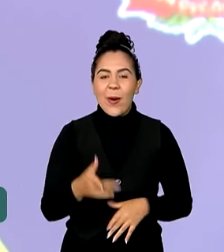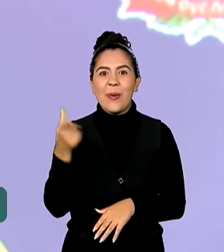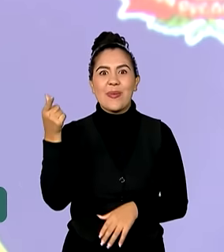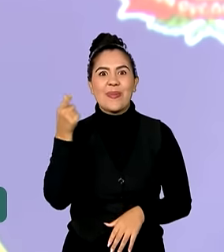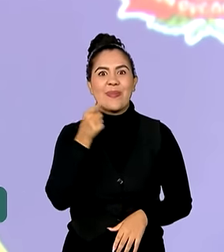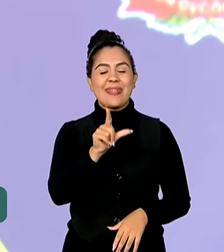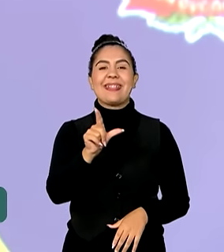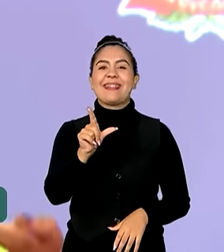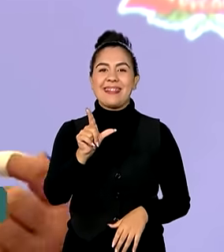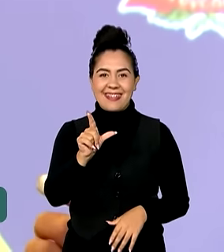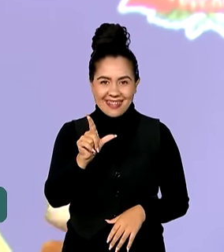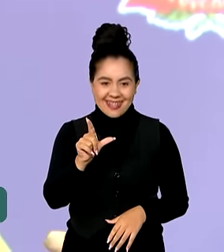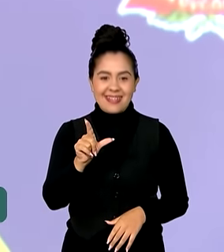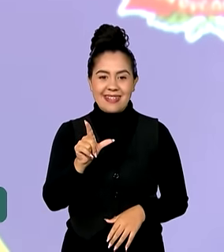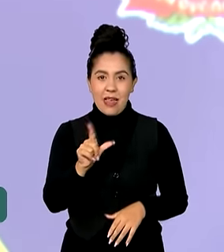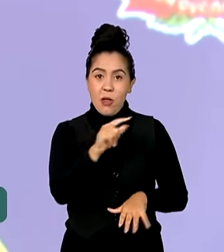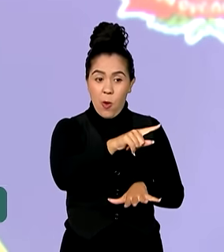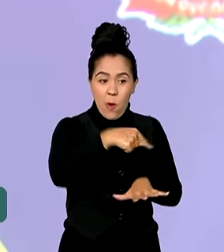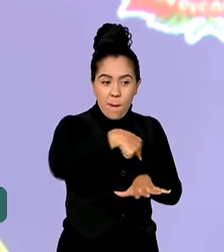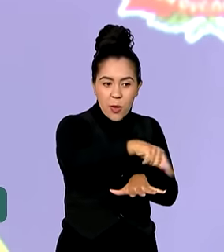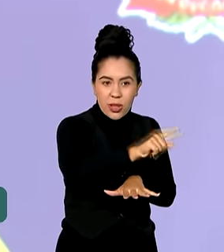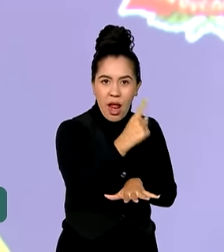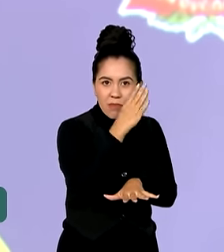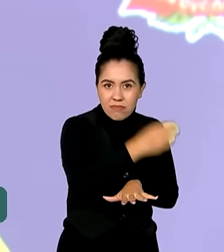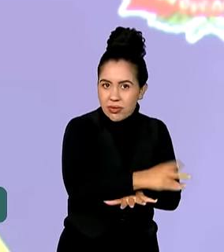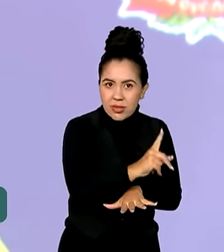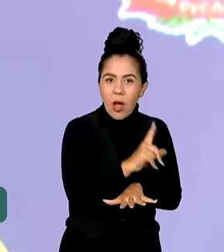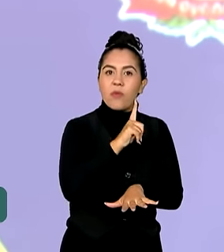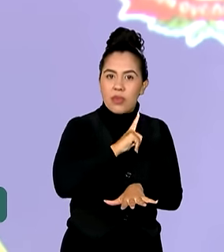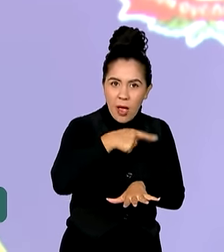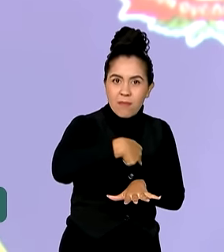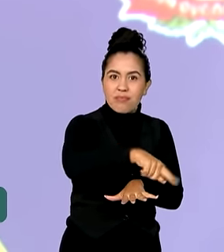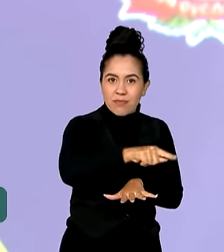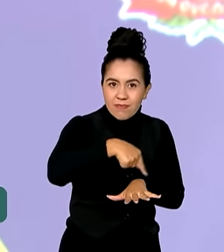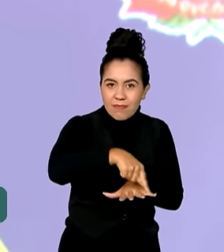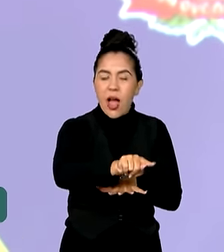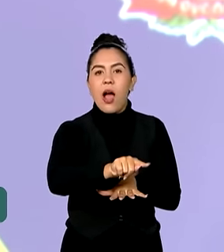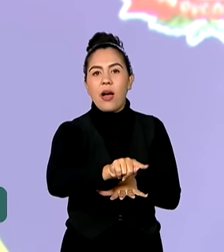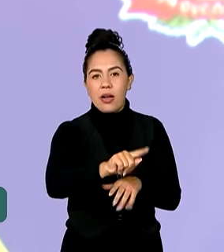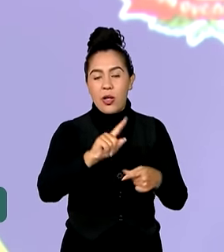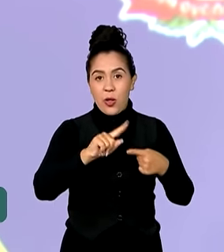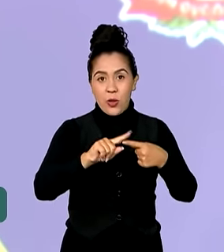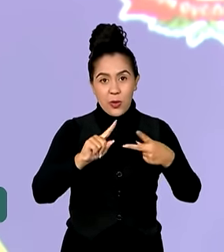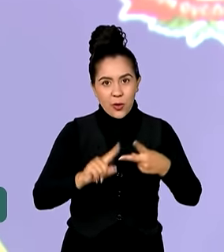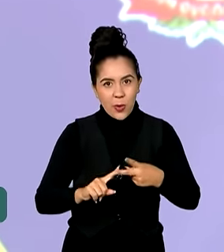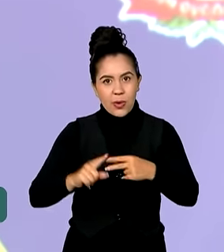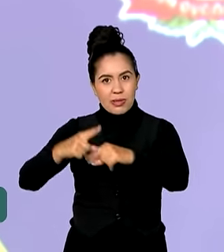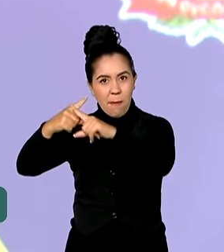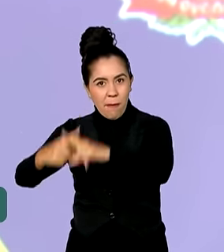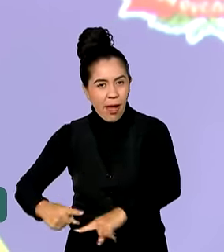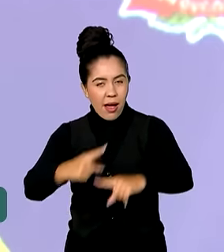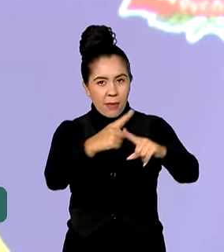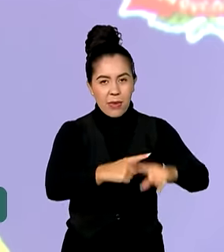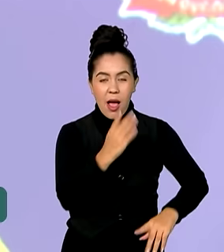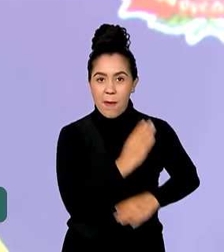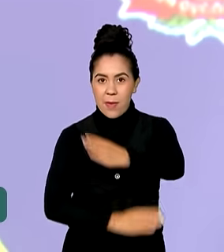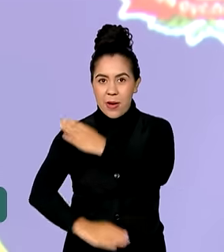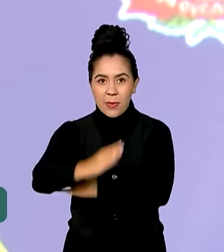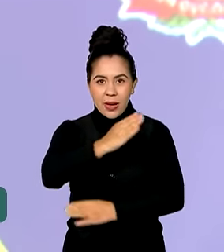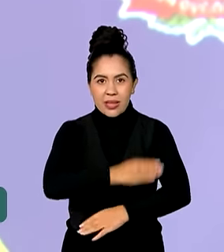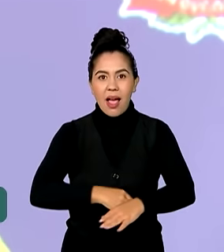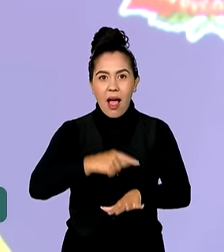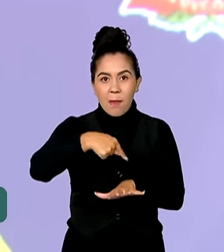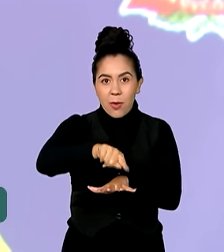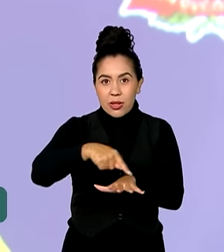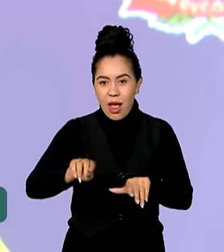consegui, não em uma modalidade, mas estar em duas Paralimpíadas, em modalidades diferentes,